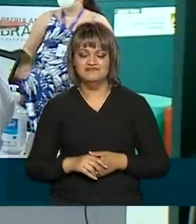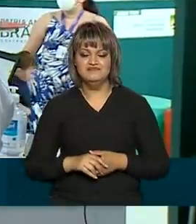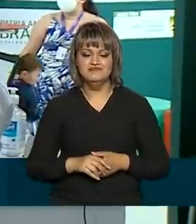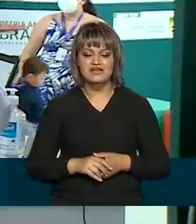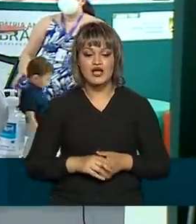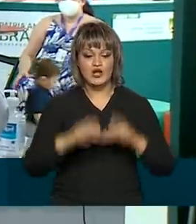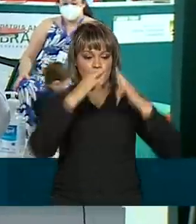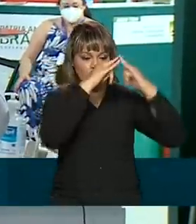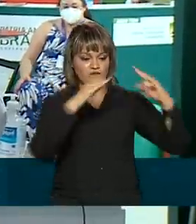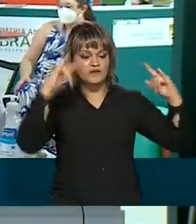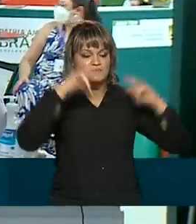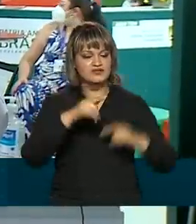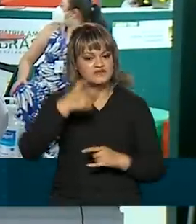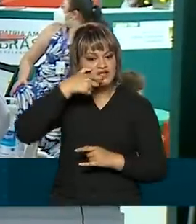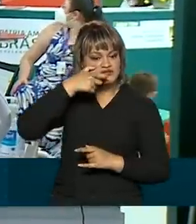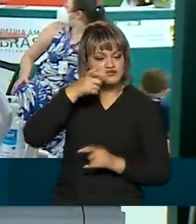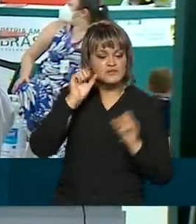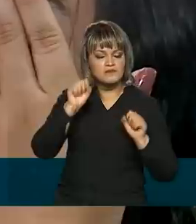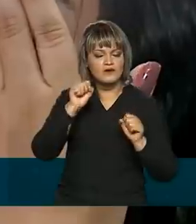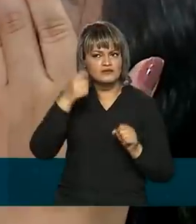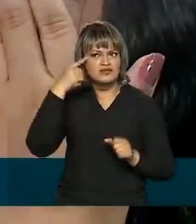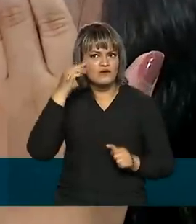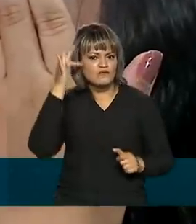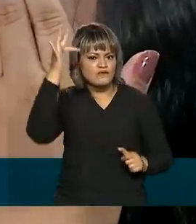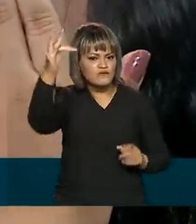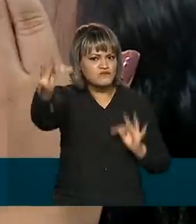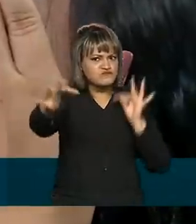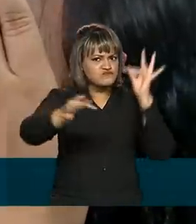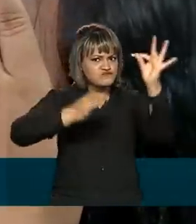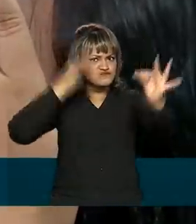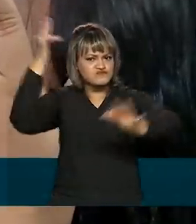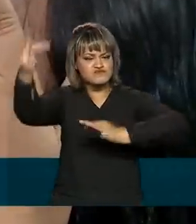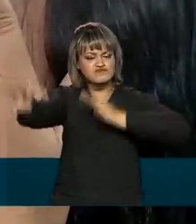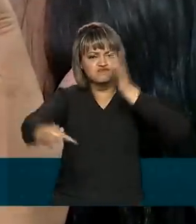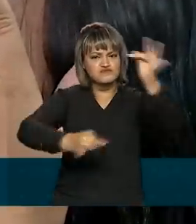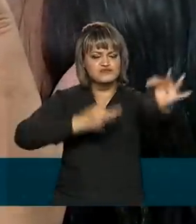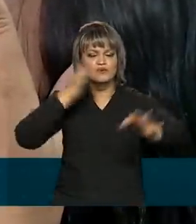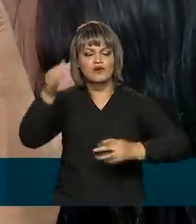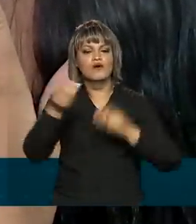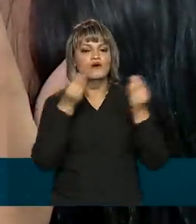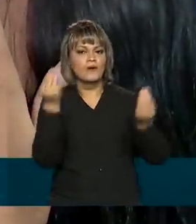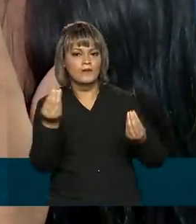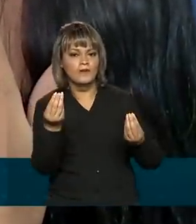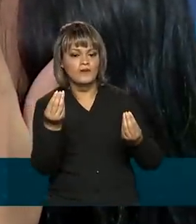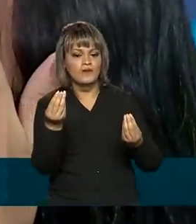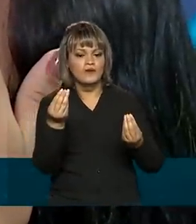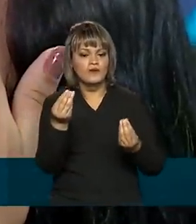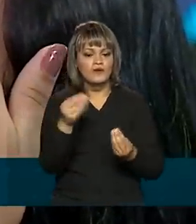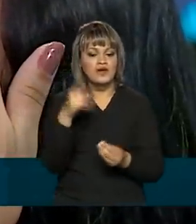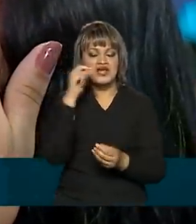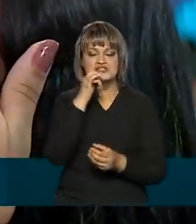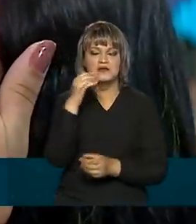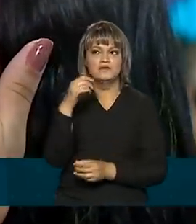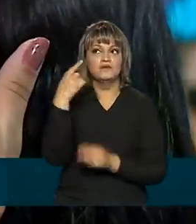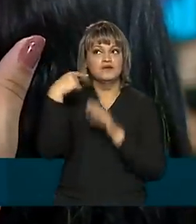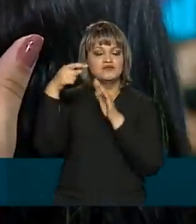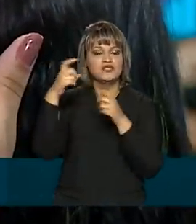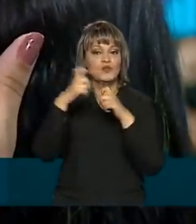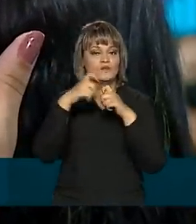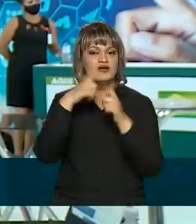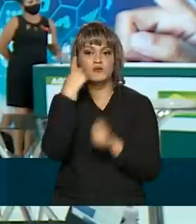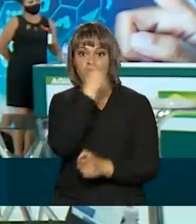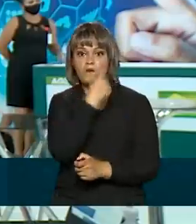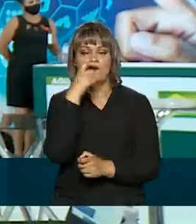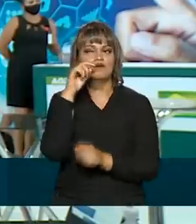estandes, é possível até avançar no tempo e prever como será o futuro de uma consulta oftalmológica, por